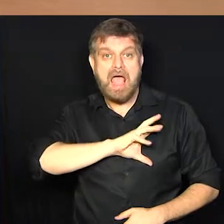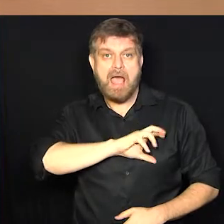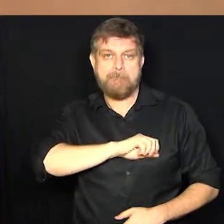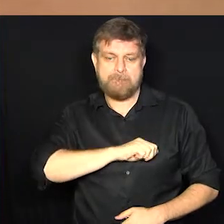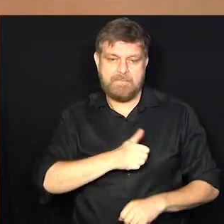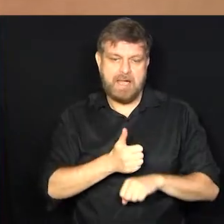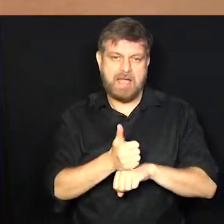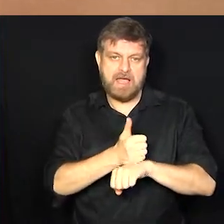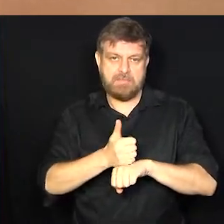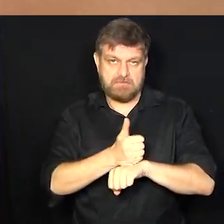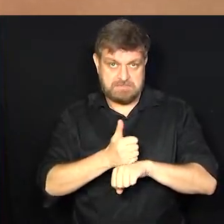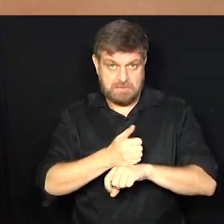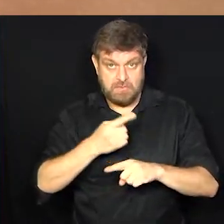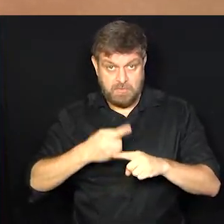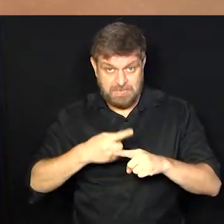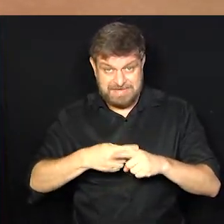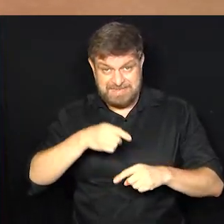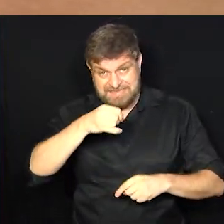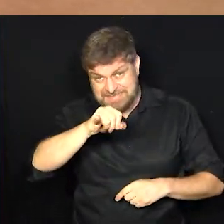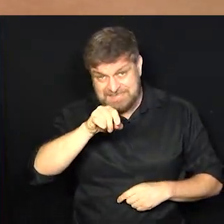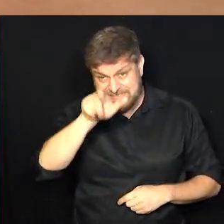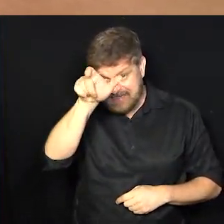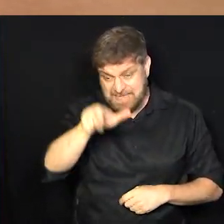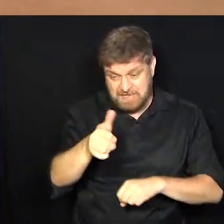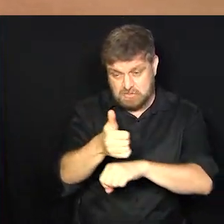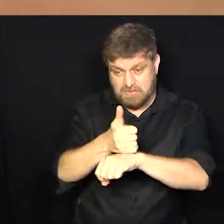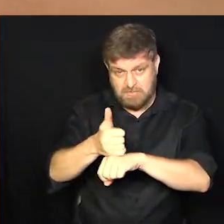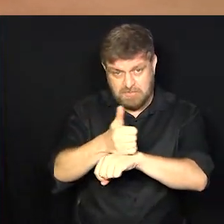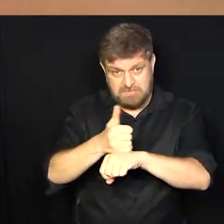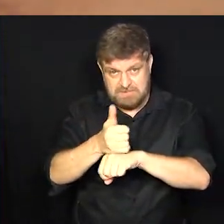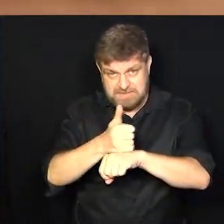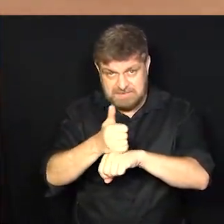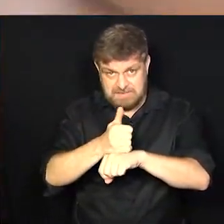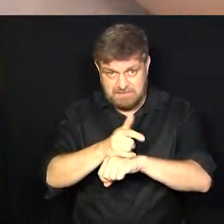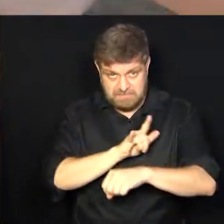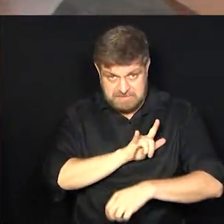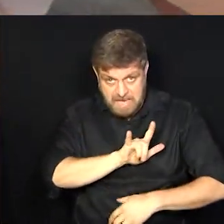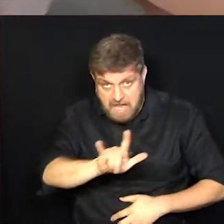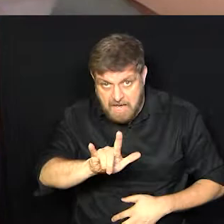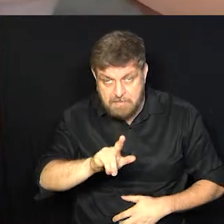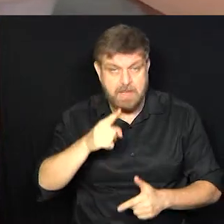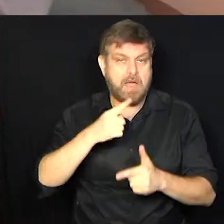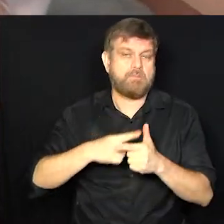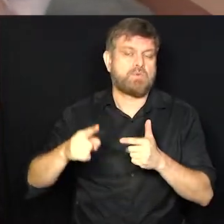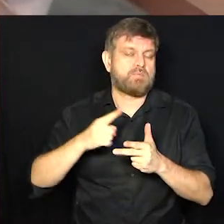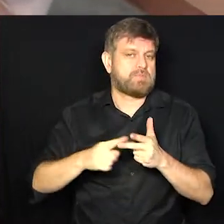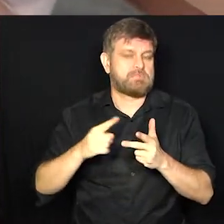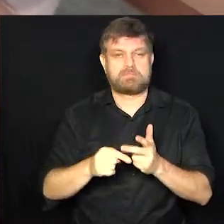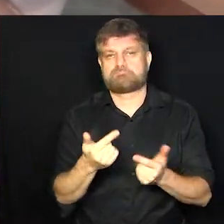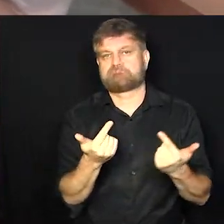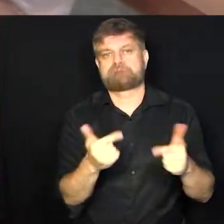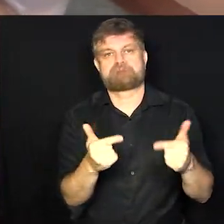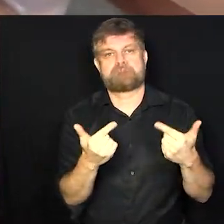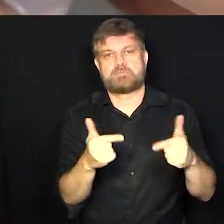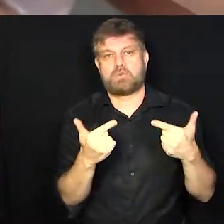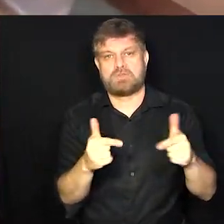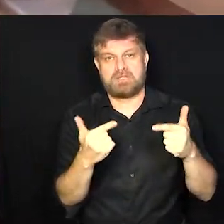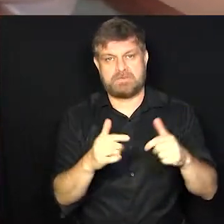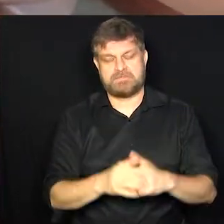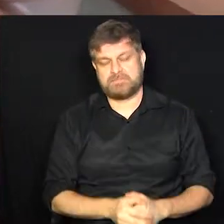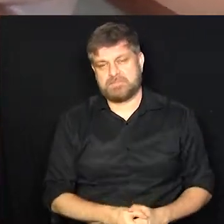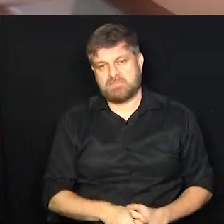Porque se você ama... É... Você não vai ver problema. Você não vai ter